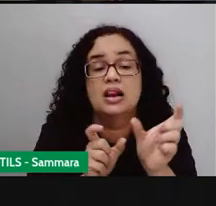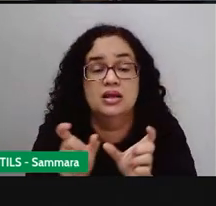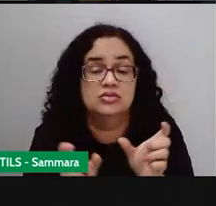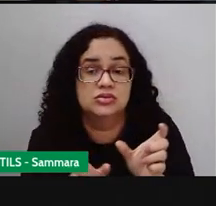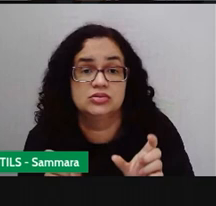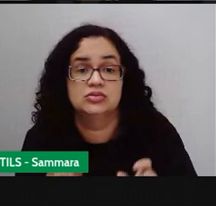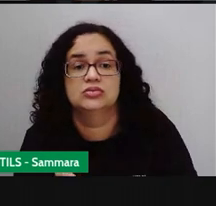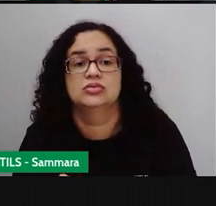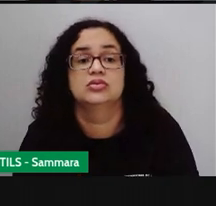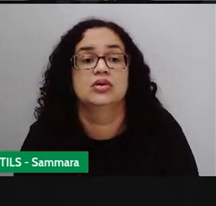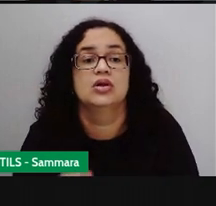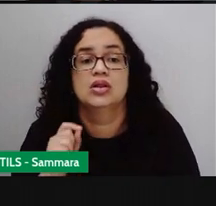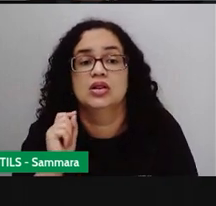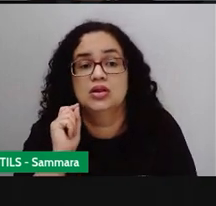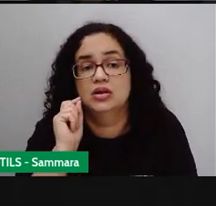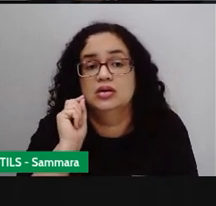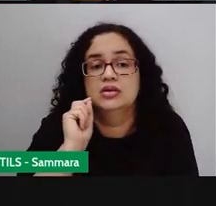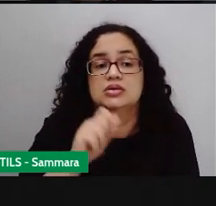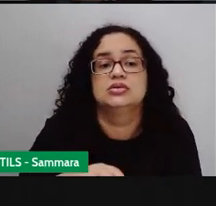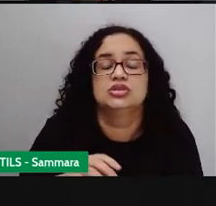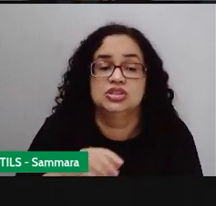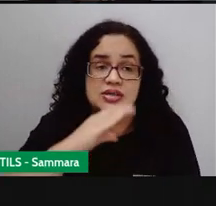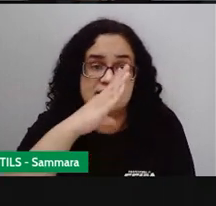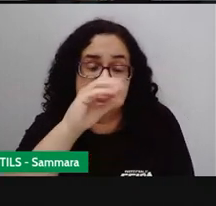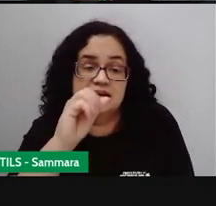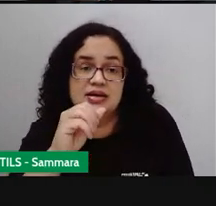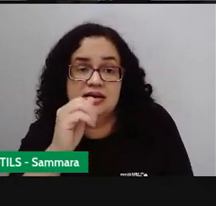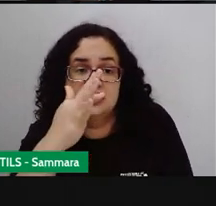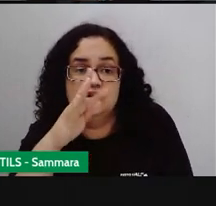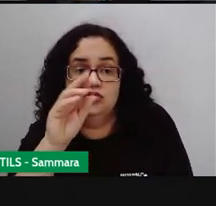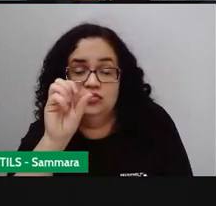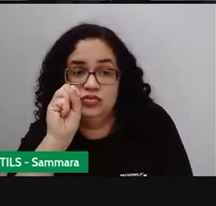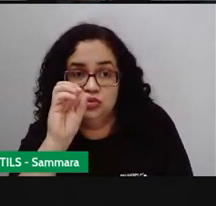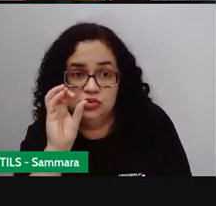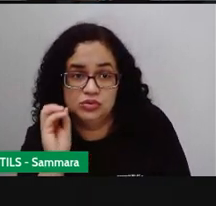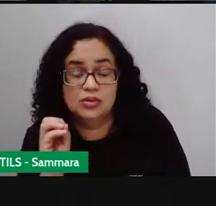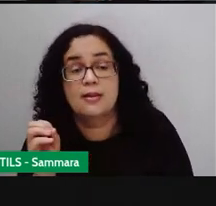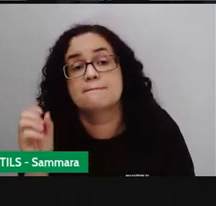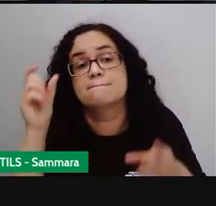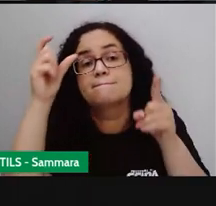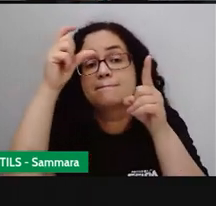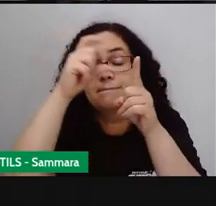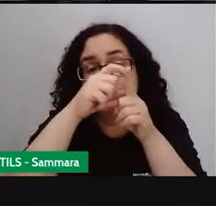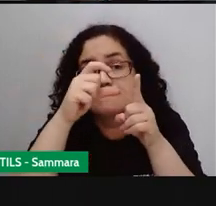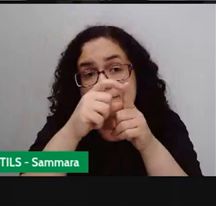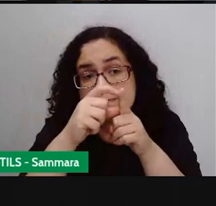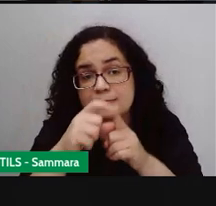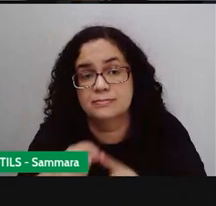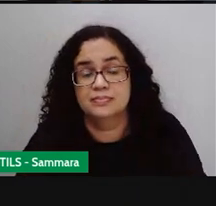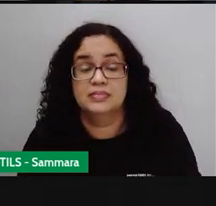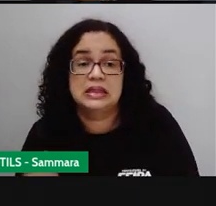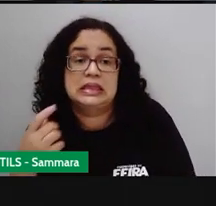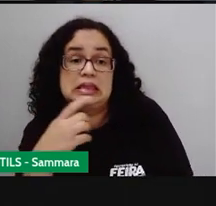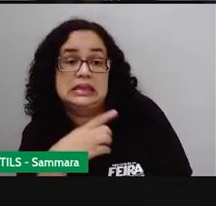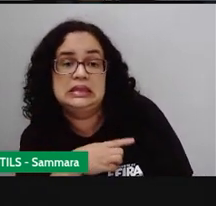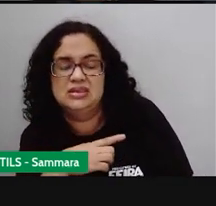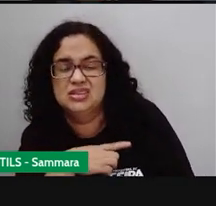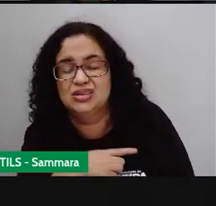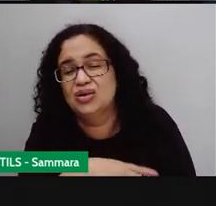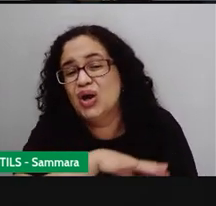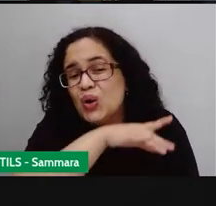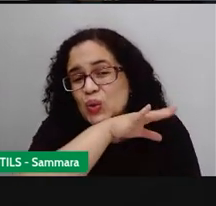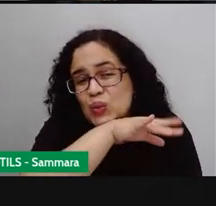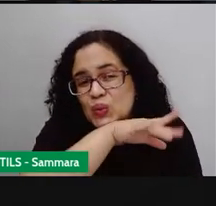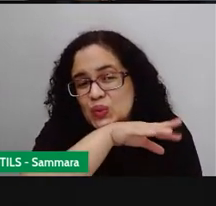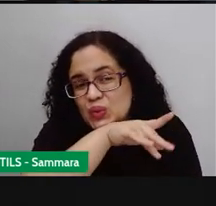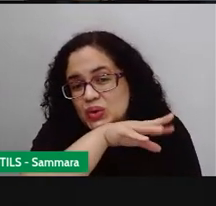definições, né, de mulato, de cafuso e também caboclo, são palavras que trazem um termo pejorativo